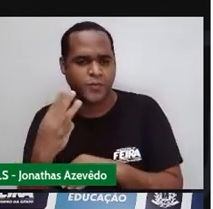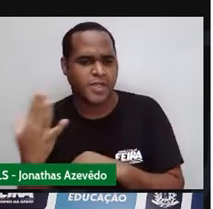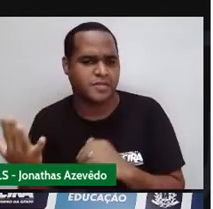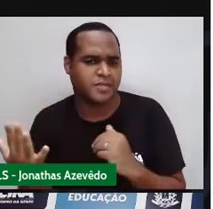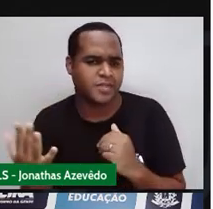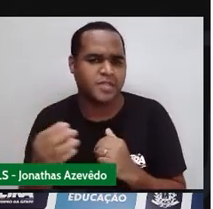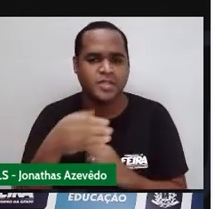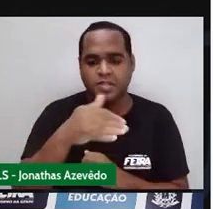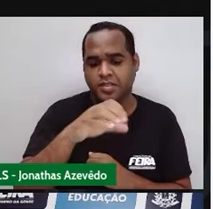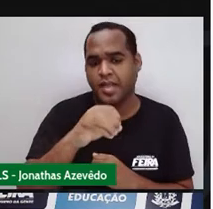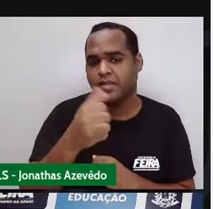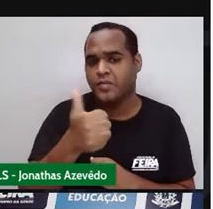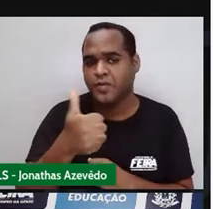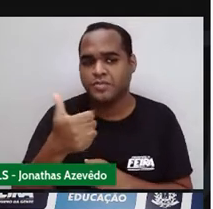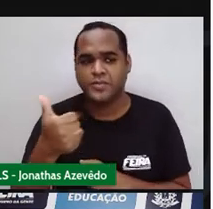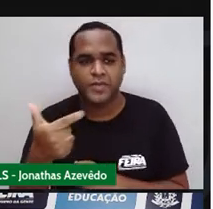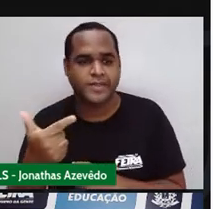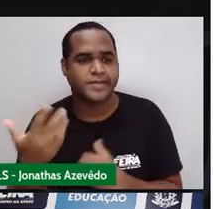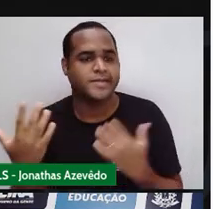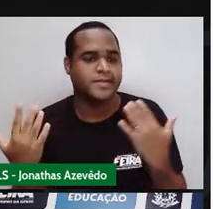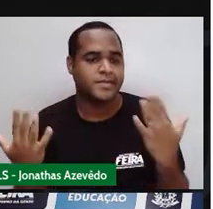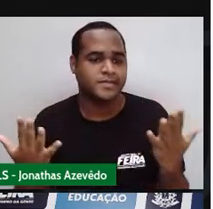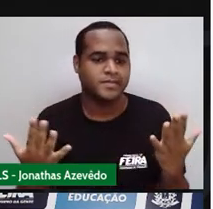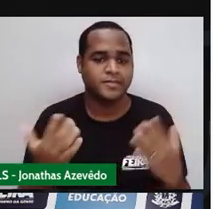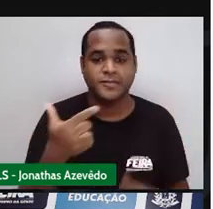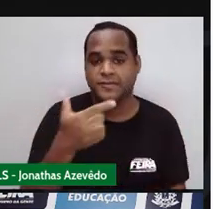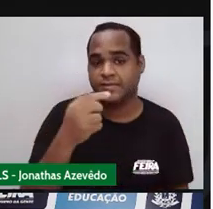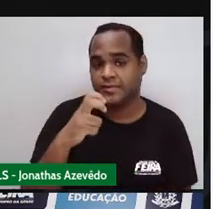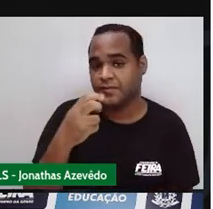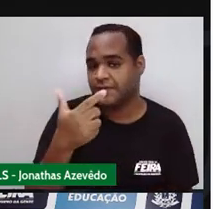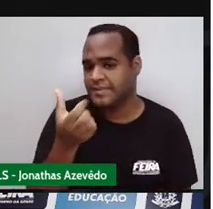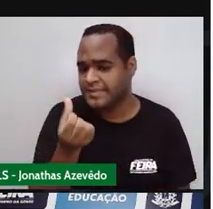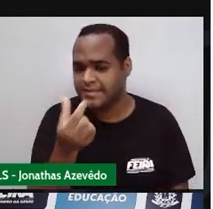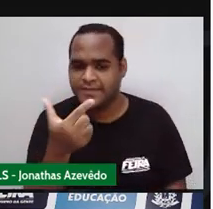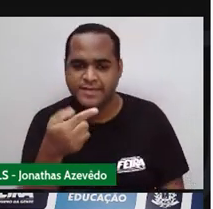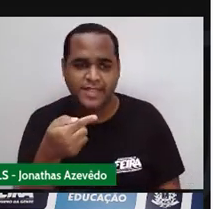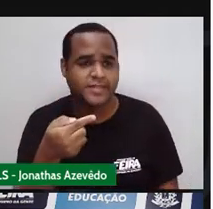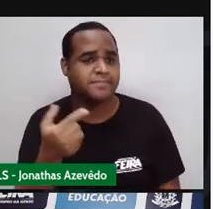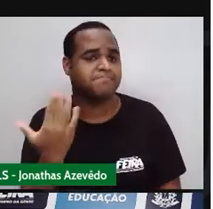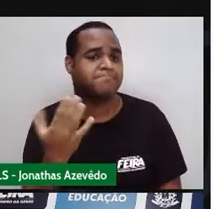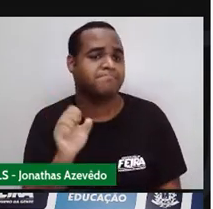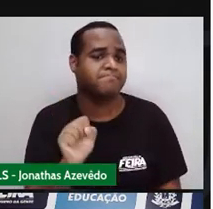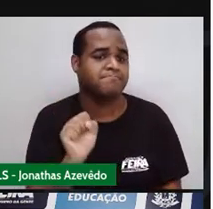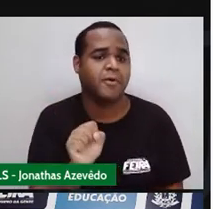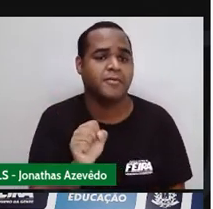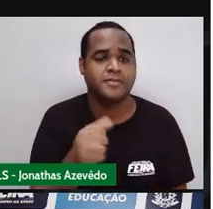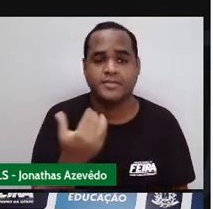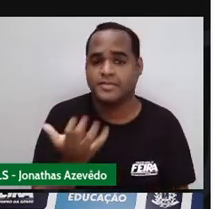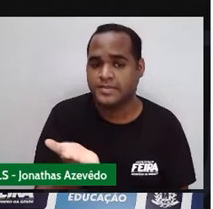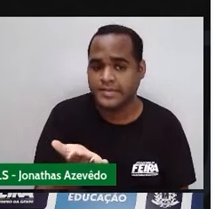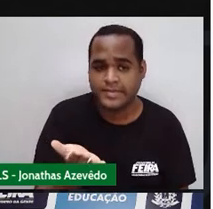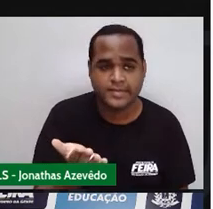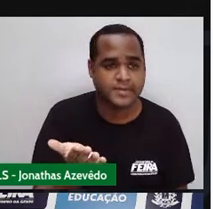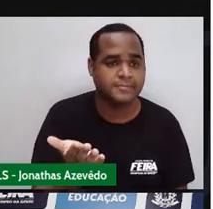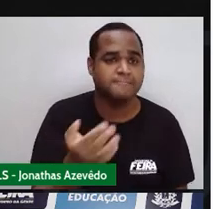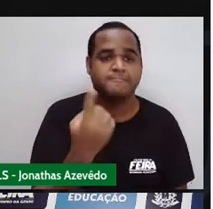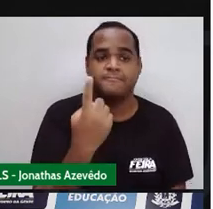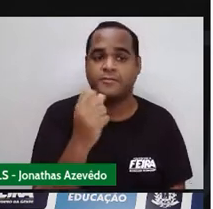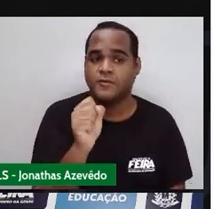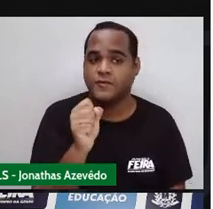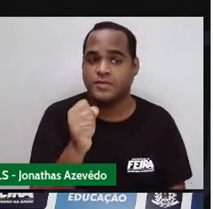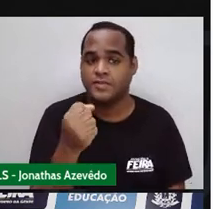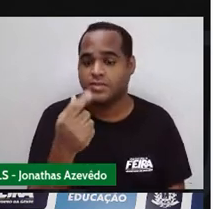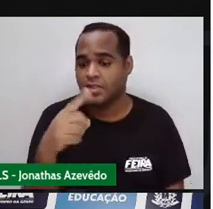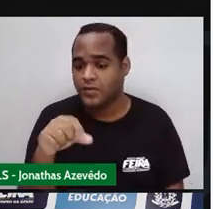Pode ser dez, onze e doze. Pode ser vinte e cinco, vinte e seis e vinte e sete. Pode ser dezoito,